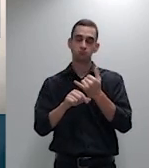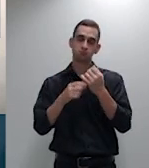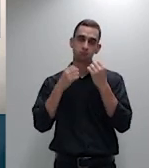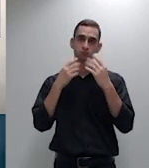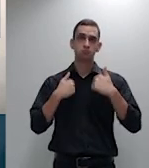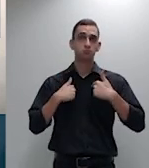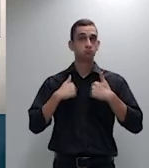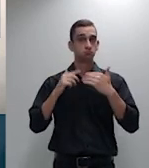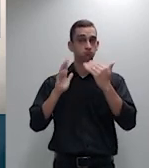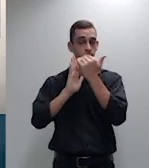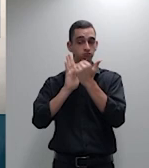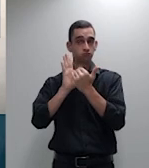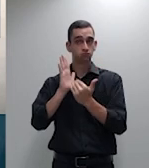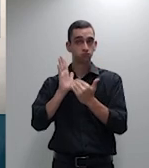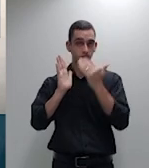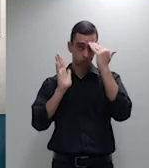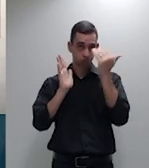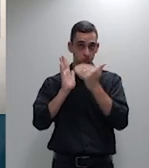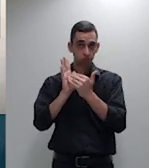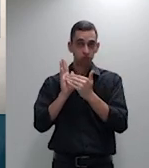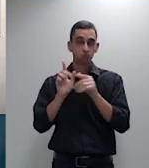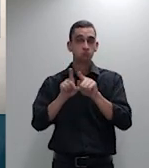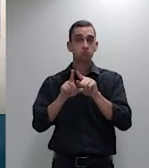destaque, suoriamente. Agradeço, presidente.